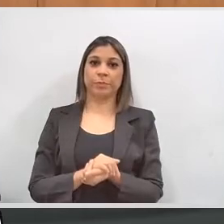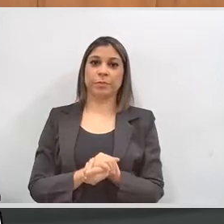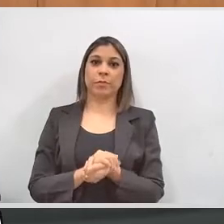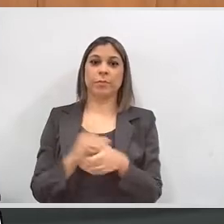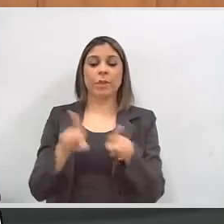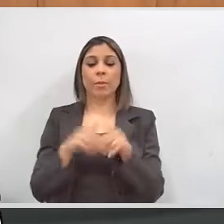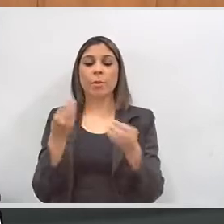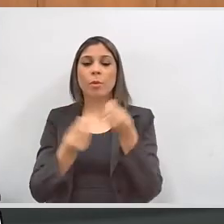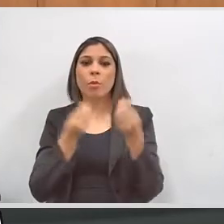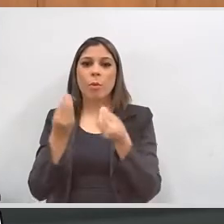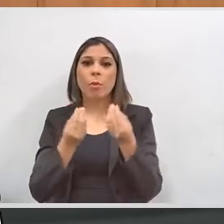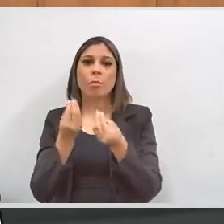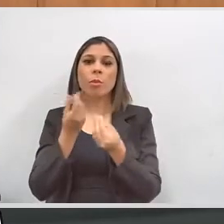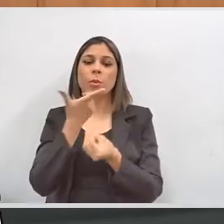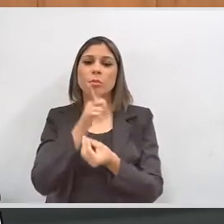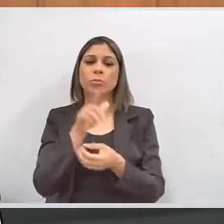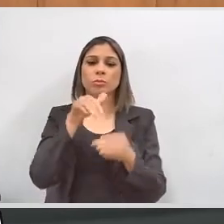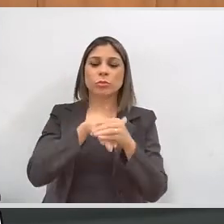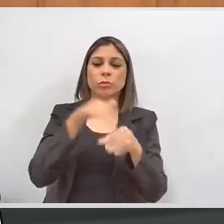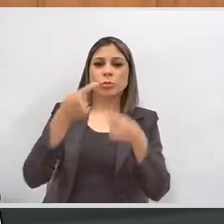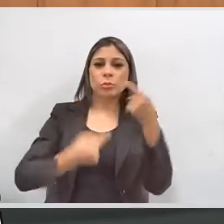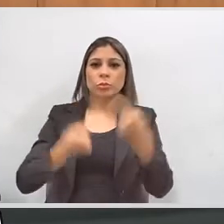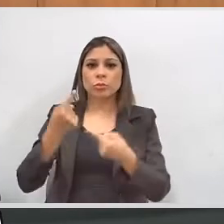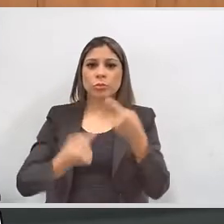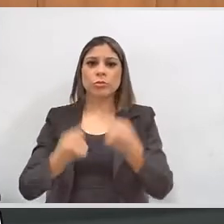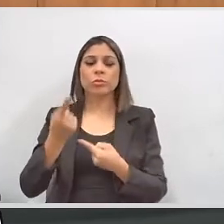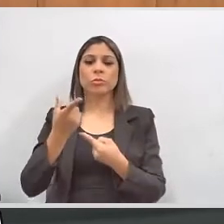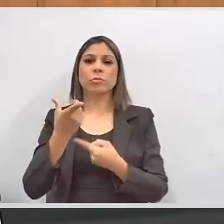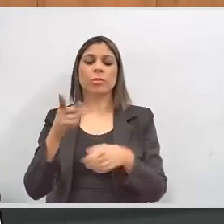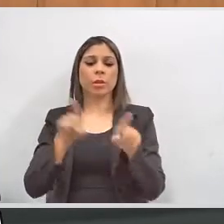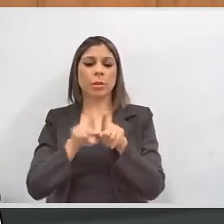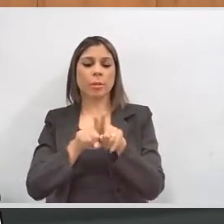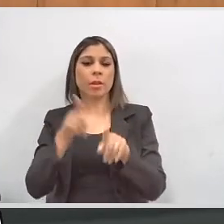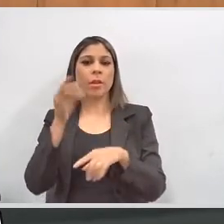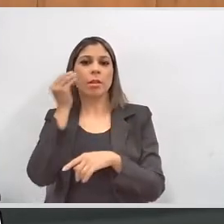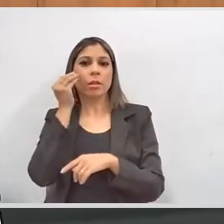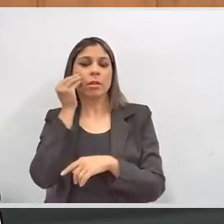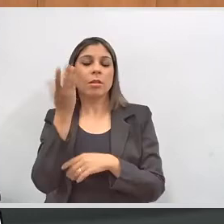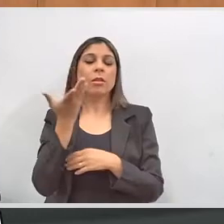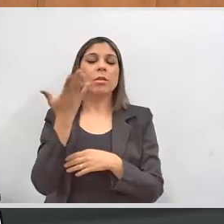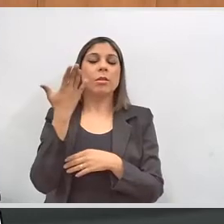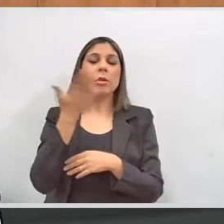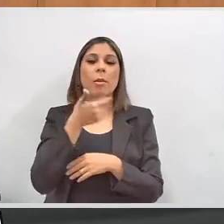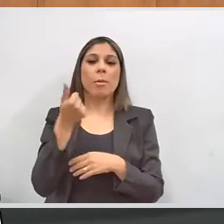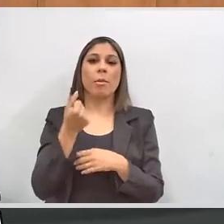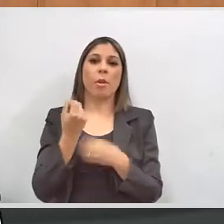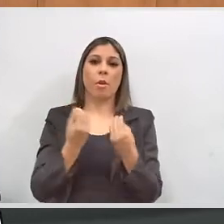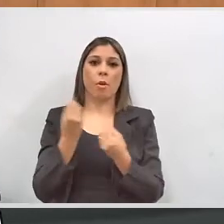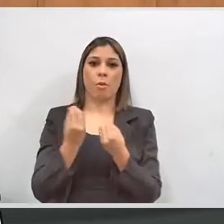de acolhimento para o exercício do voto e discutir e votar proposições da comissão.